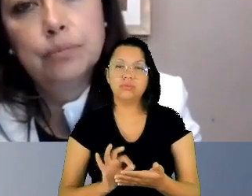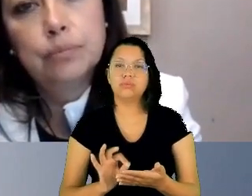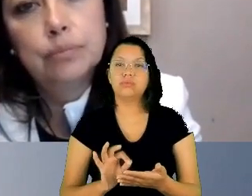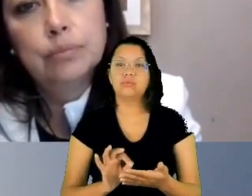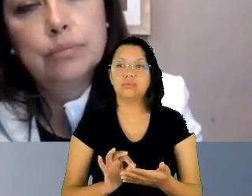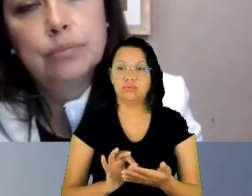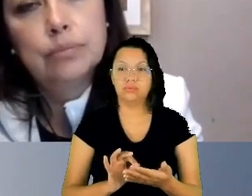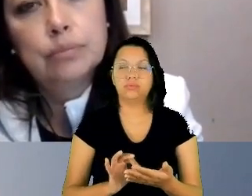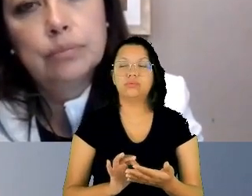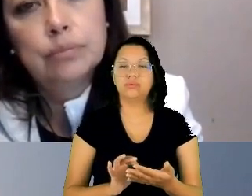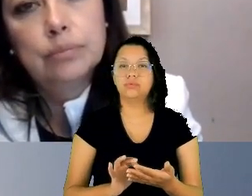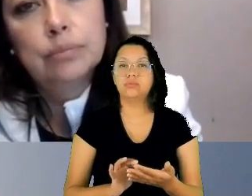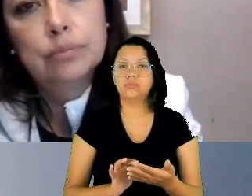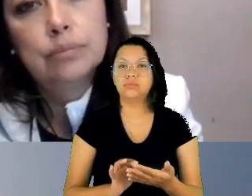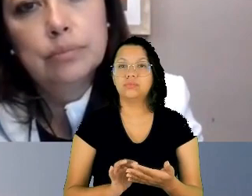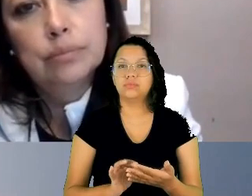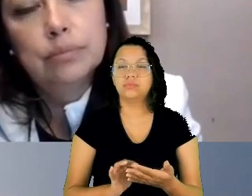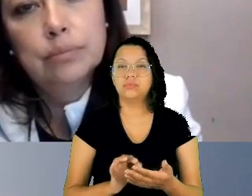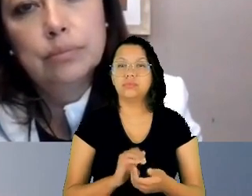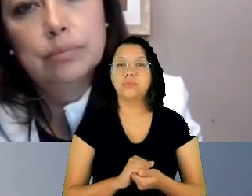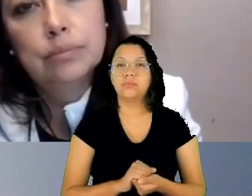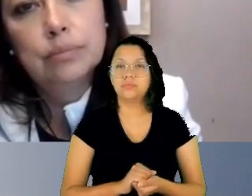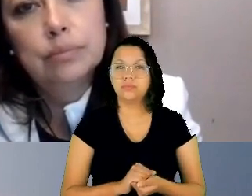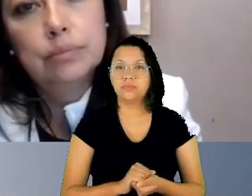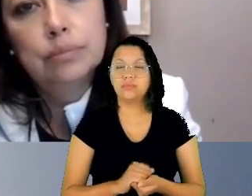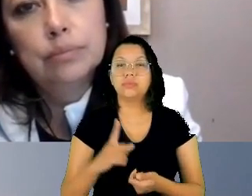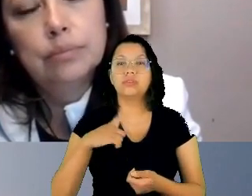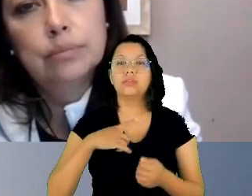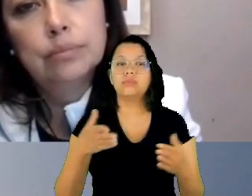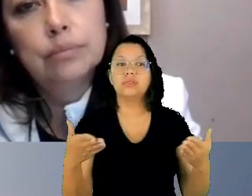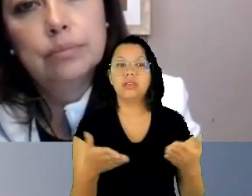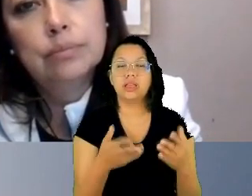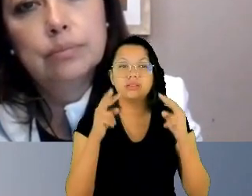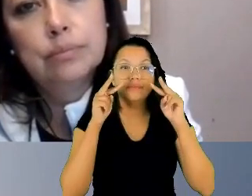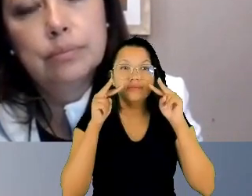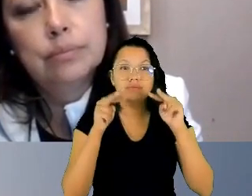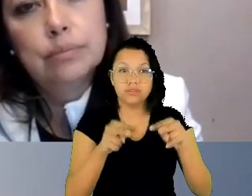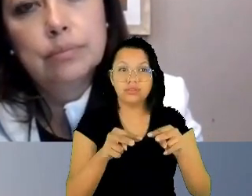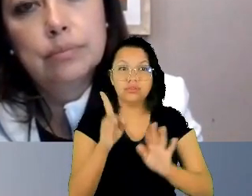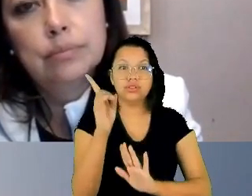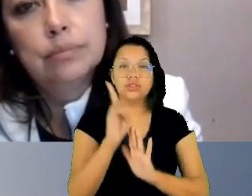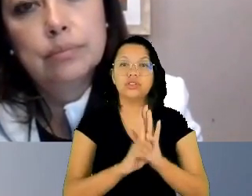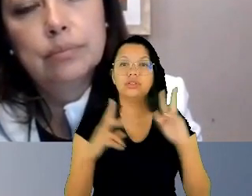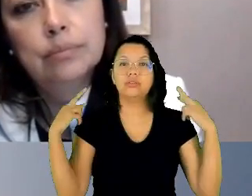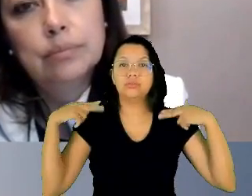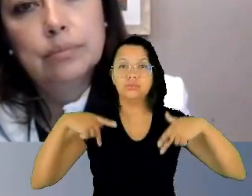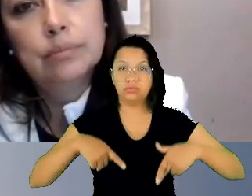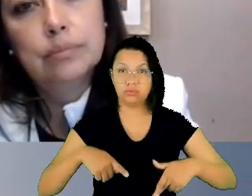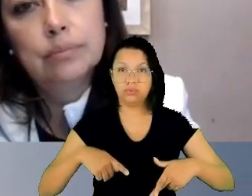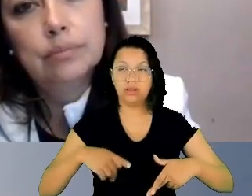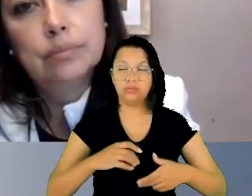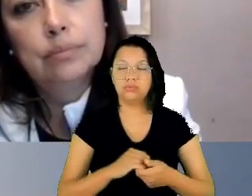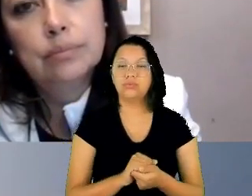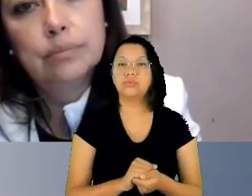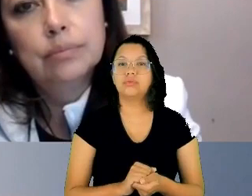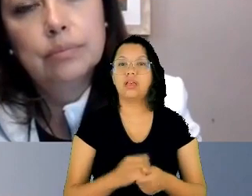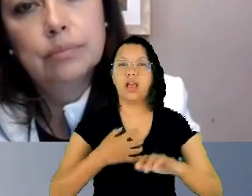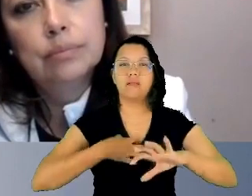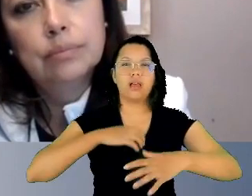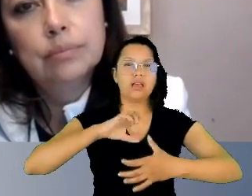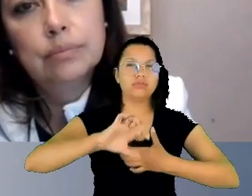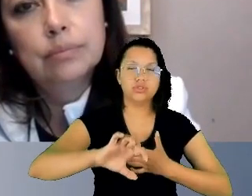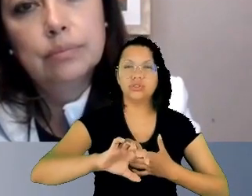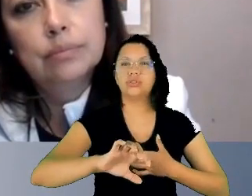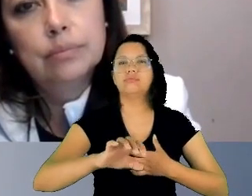temos aí esta visão pautada na empatia, na alteridade e na historicidade